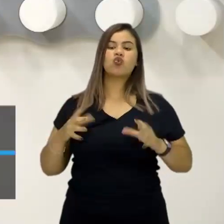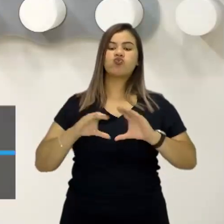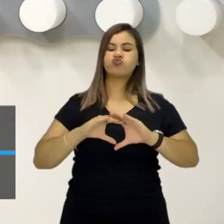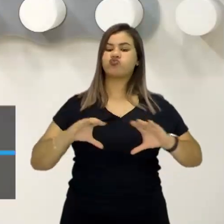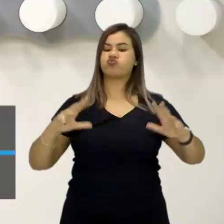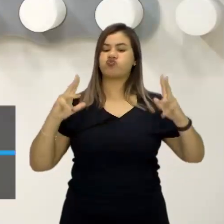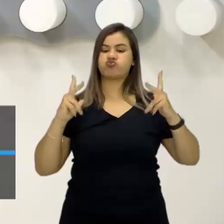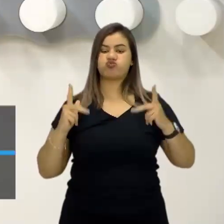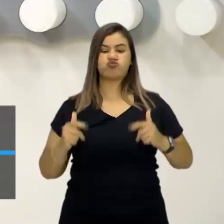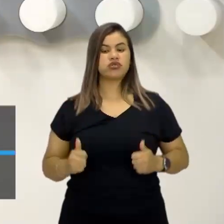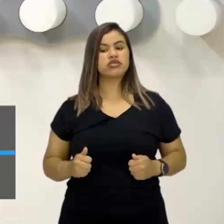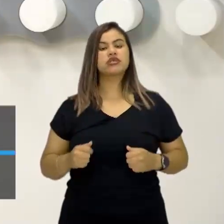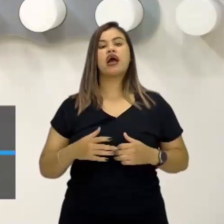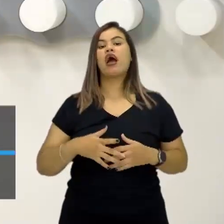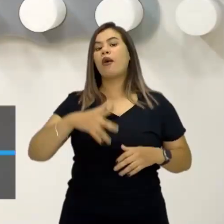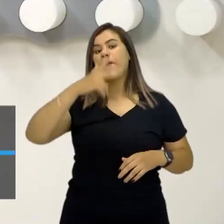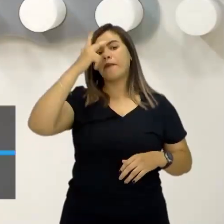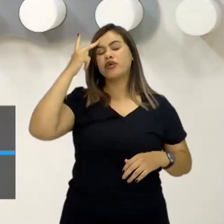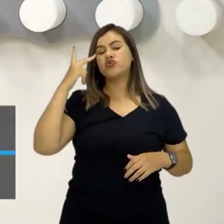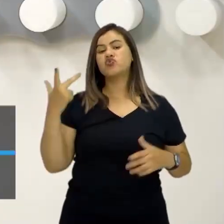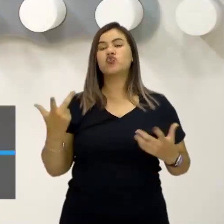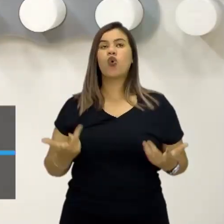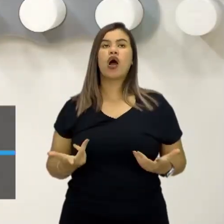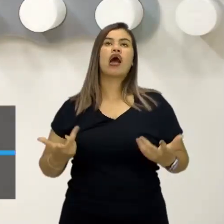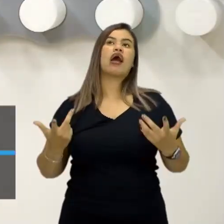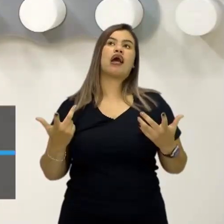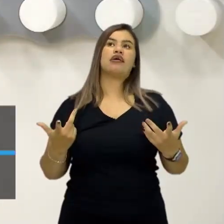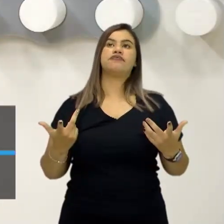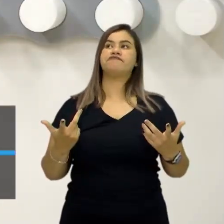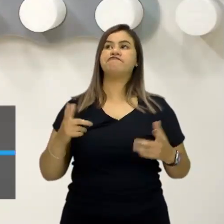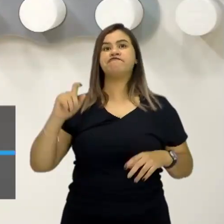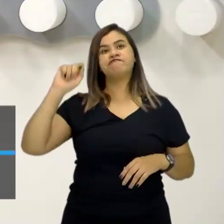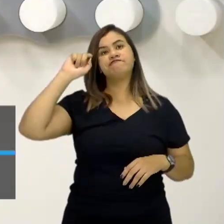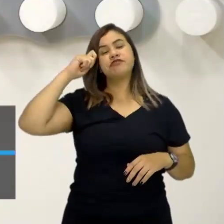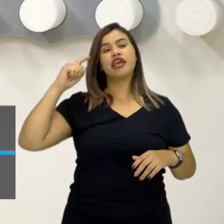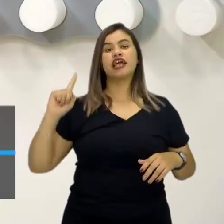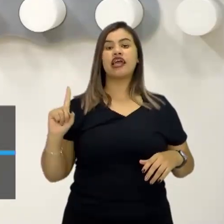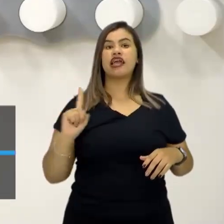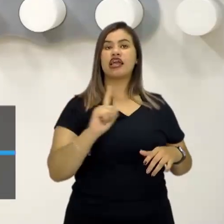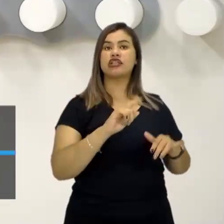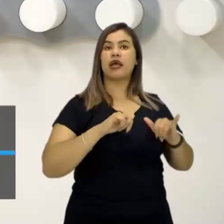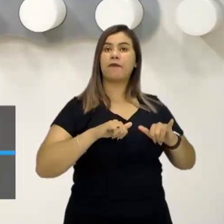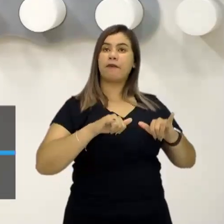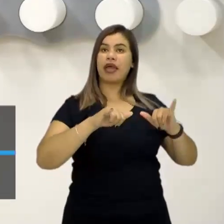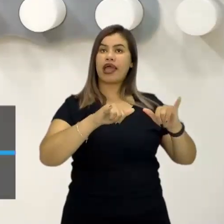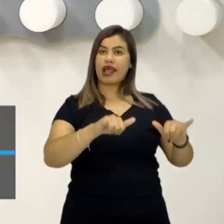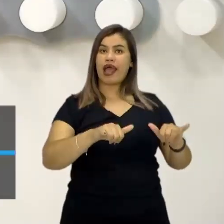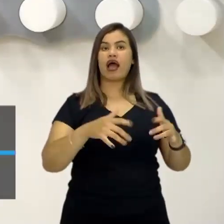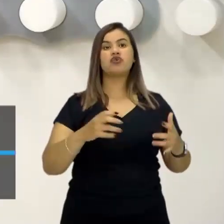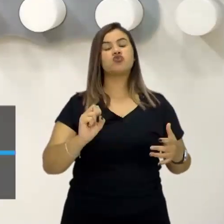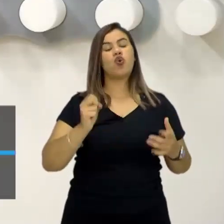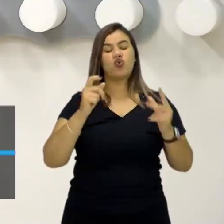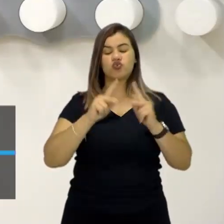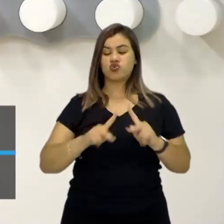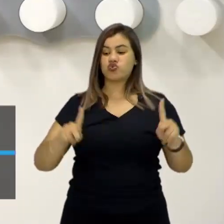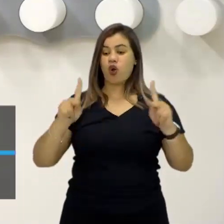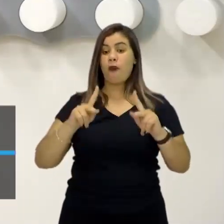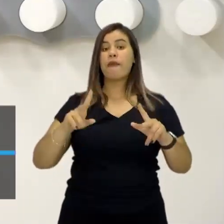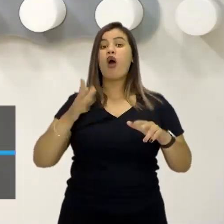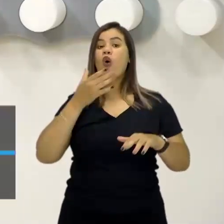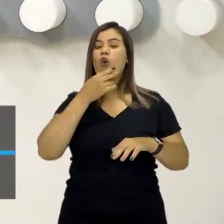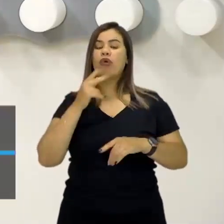quando uma pessoa negra entra num determinado supermercado, shopping, e ela é perseguida pelo segurança,